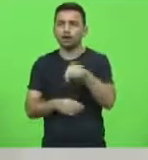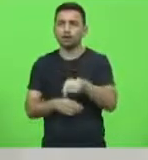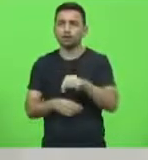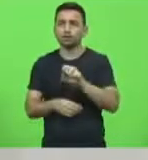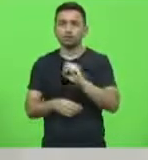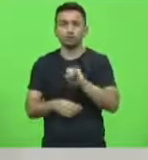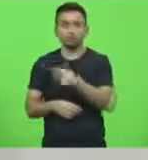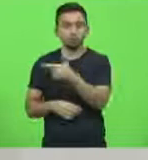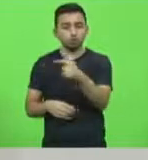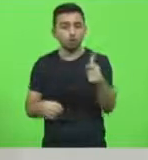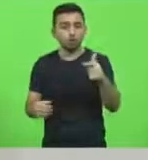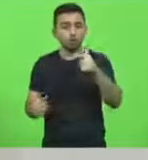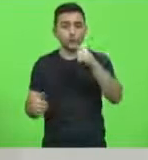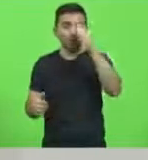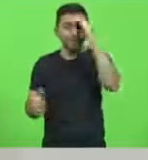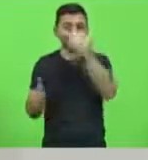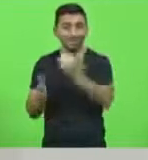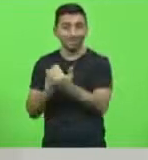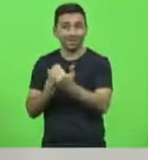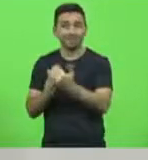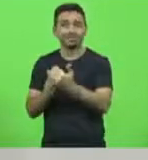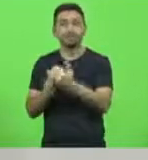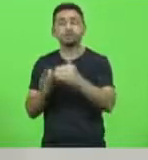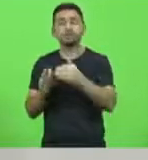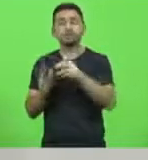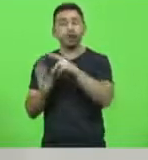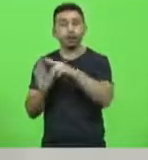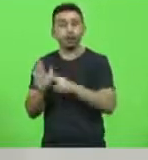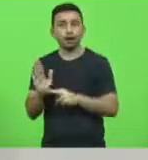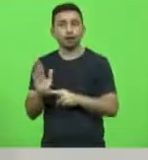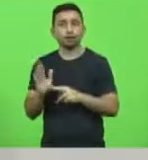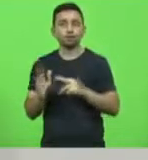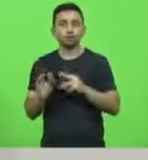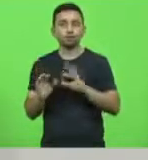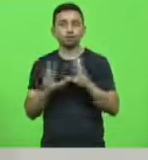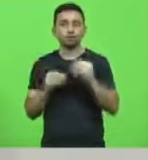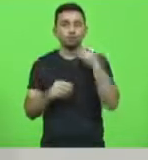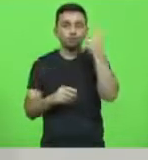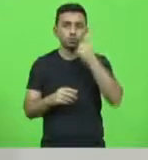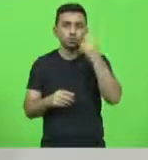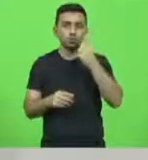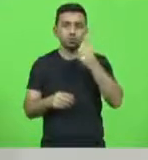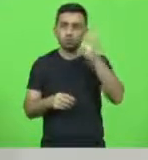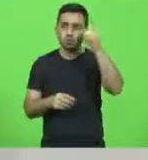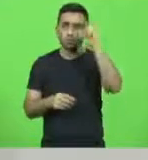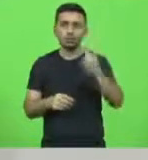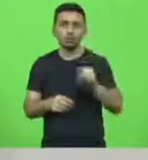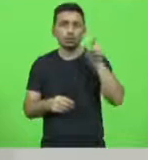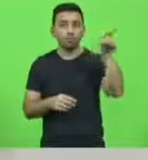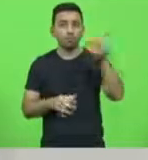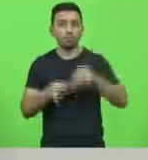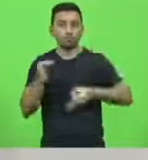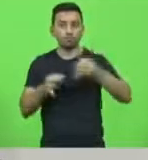instrução e sem que os deputados tenham conhecimento das decisões judiciais.